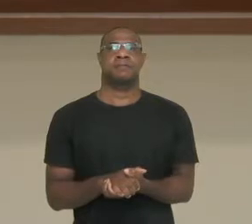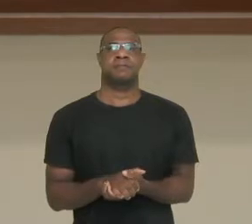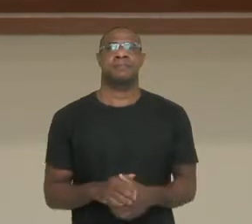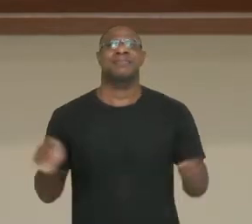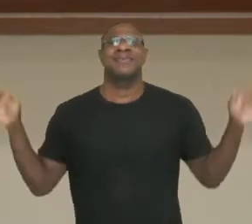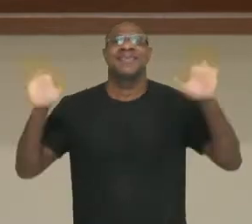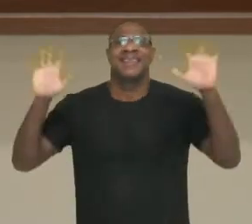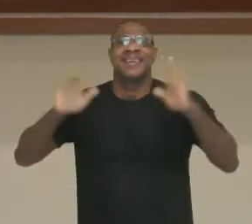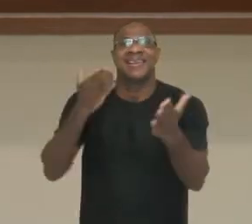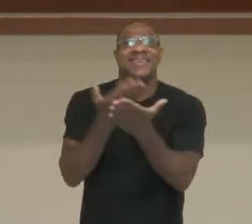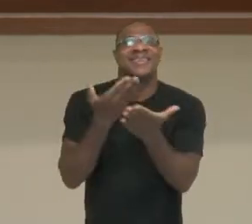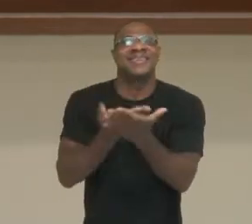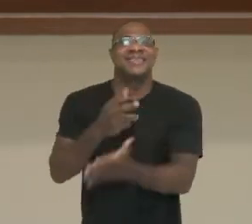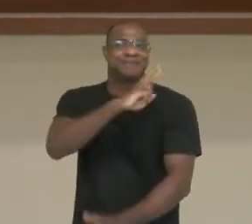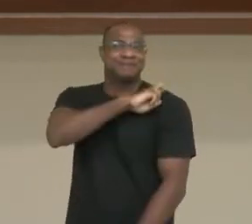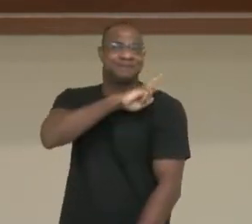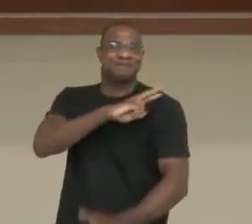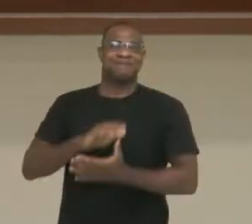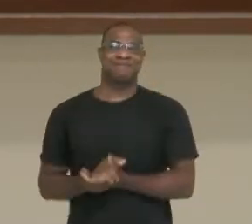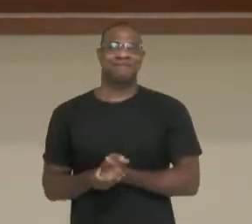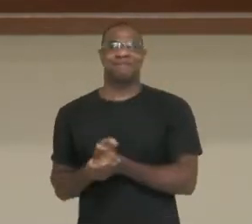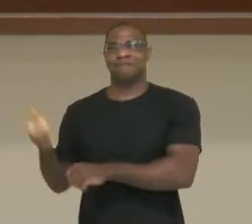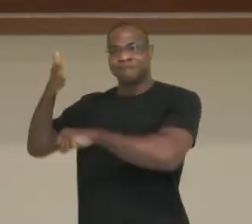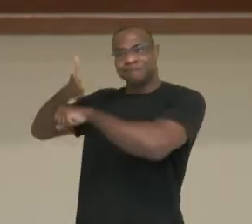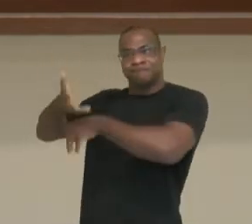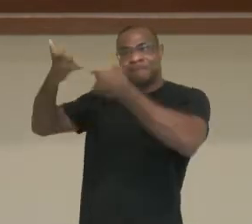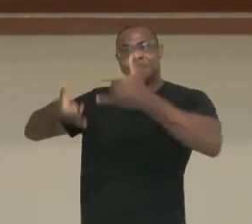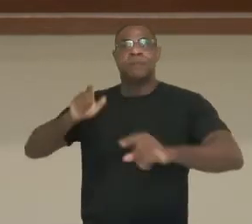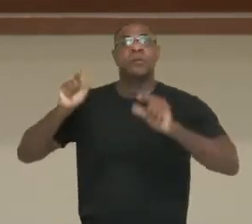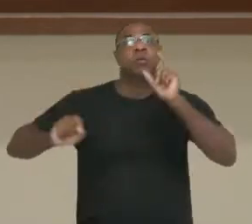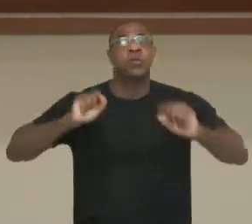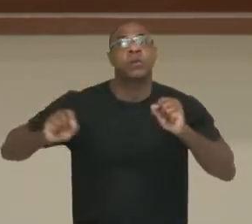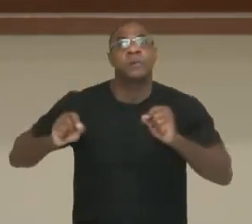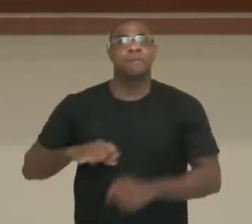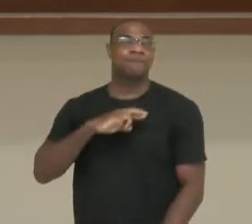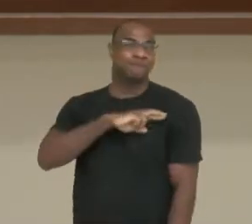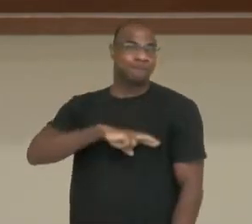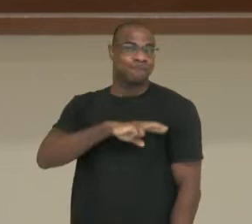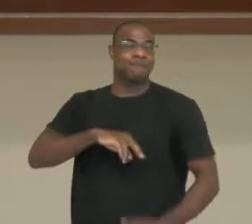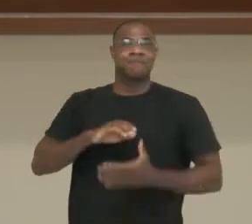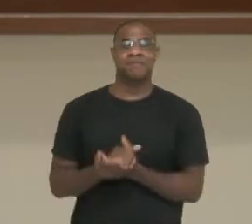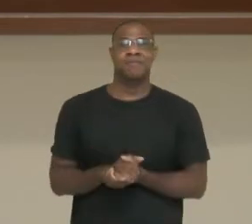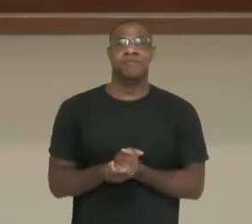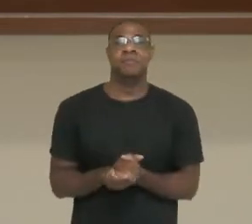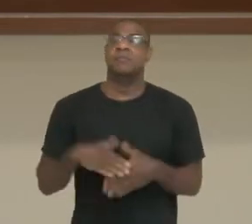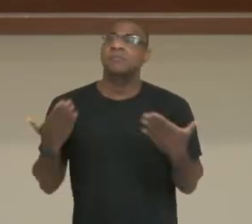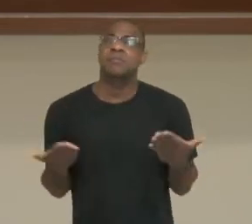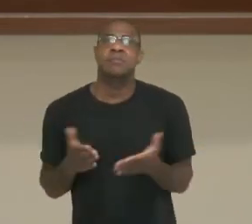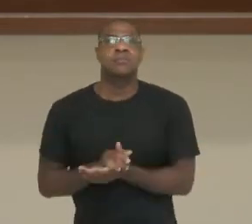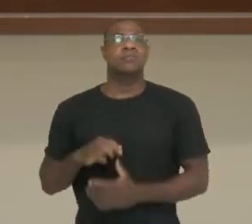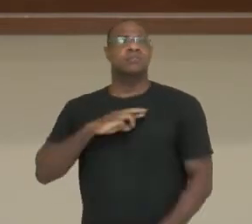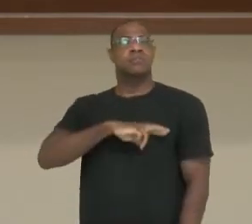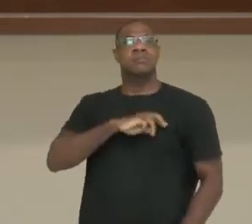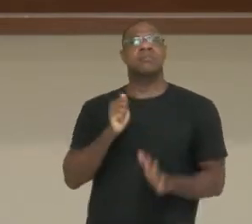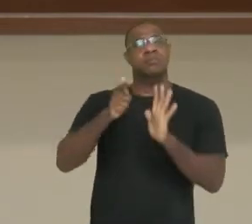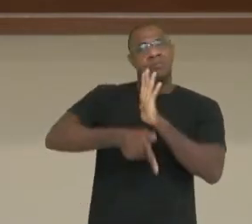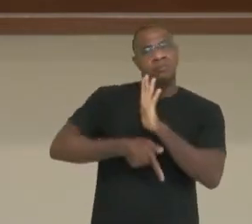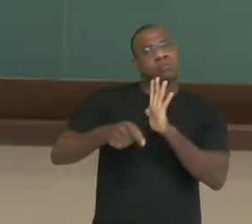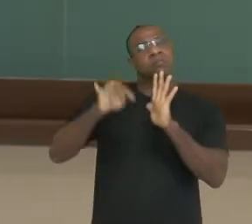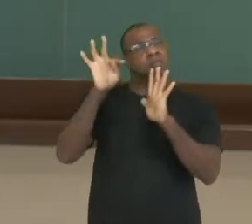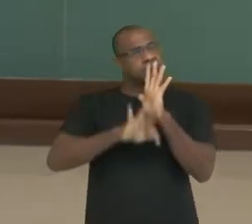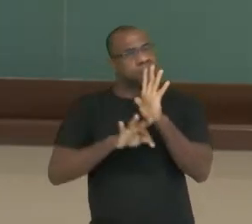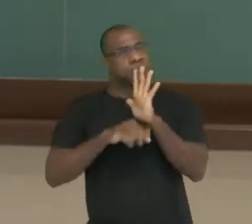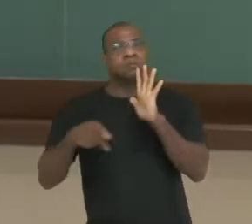Olá, estudantes da segunda série! Nesse vídeo vamos falar sobre romance. Então, o gênero romance é um texto